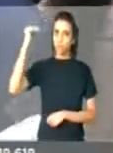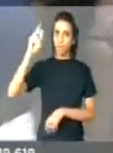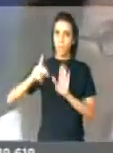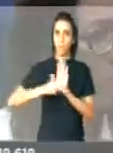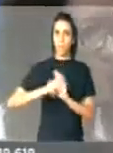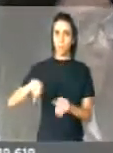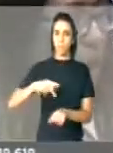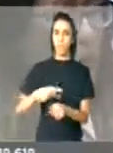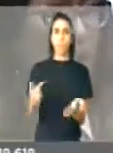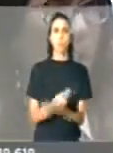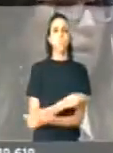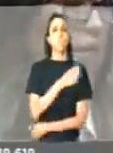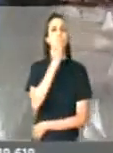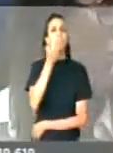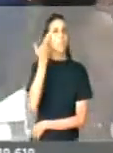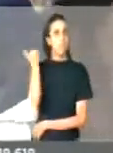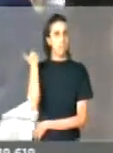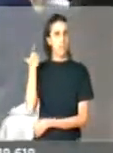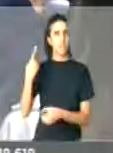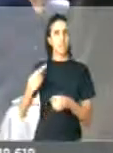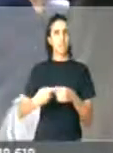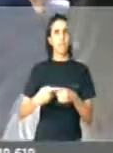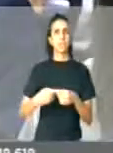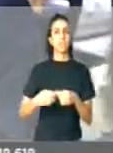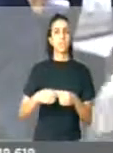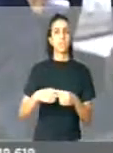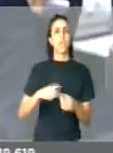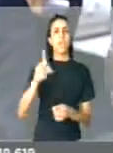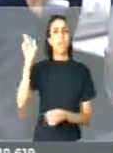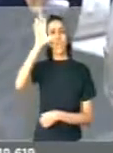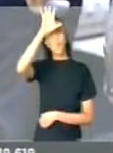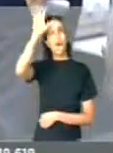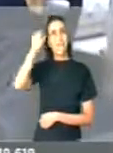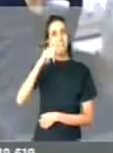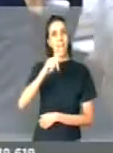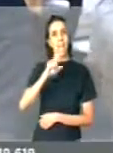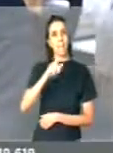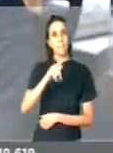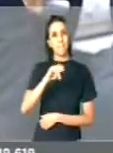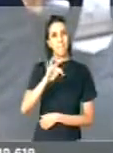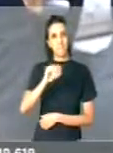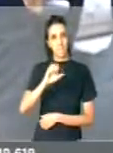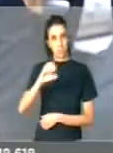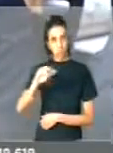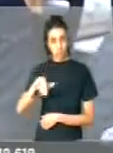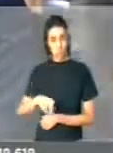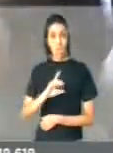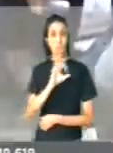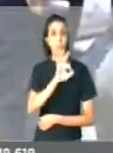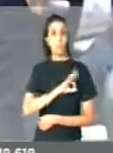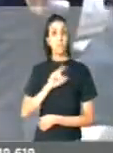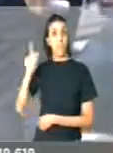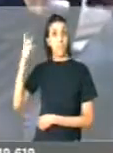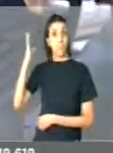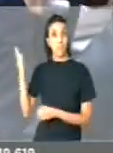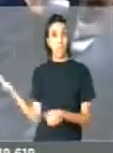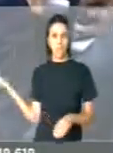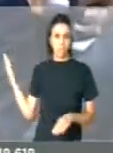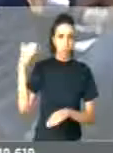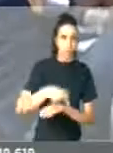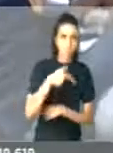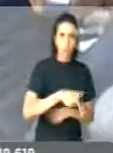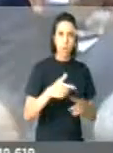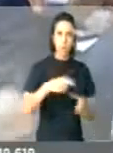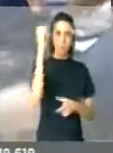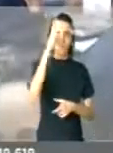ocorreu no último sábado na cidade de Epitácio Holândia, no Acre quando a polícia boliviana invadiu o território brasileiro